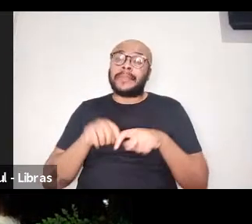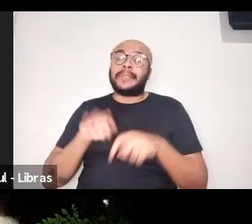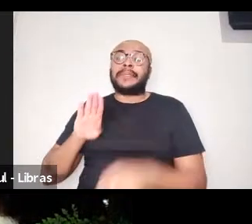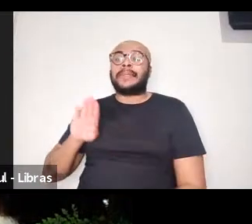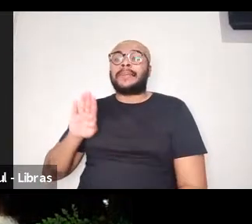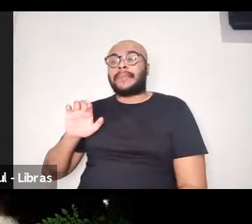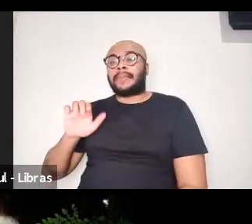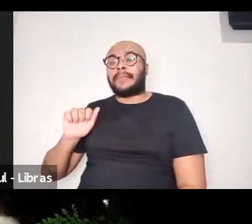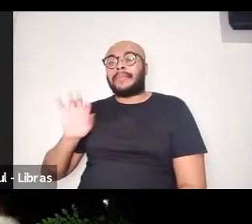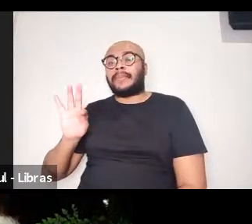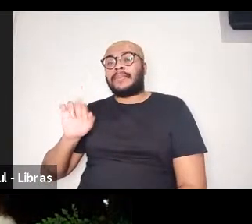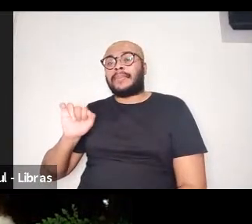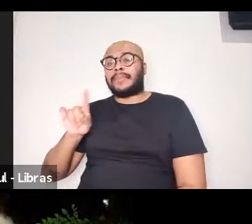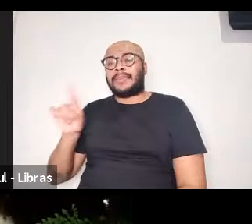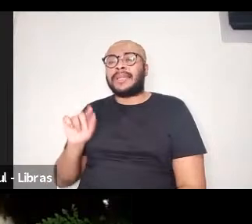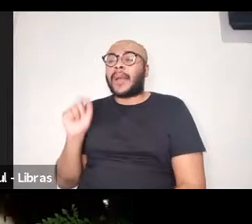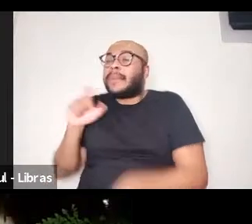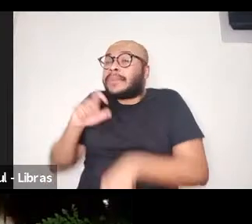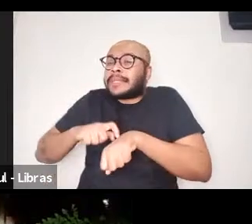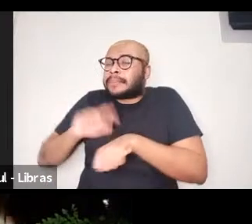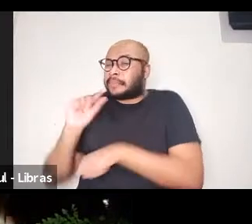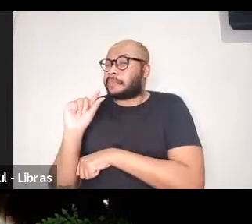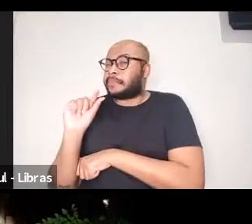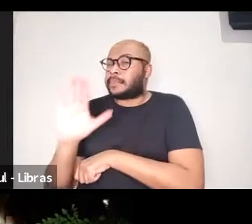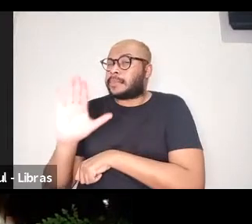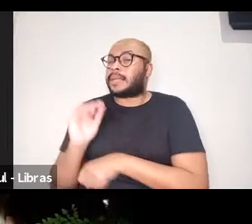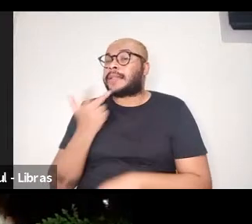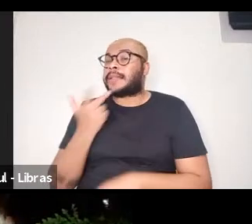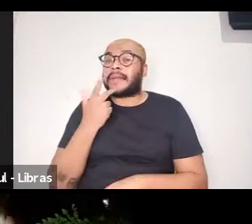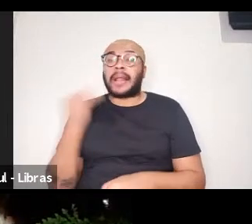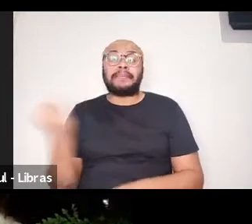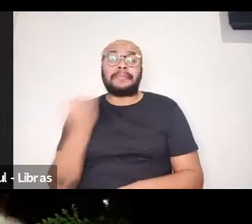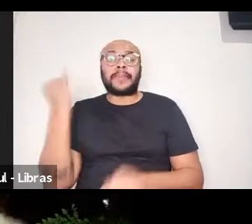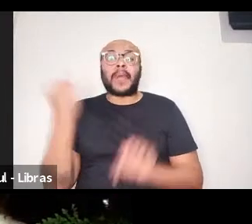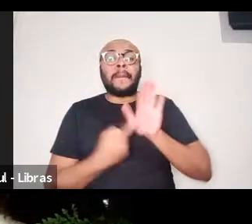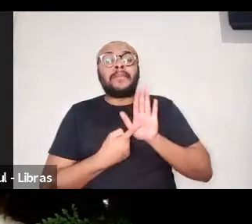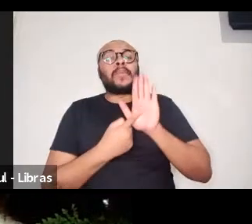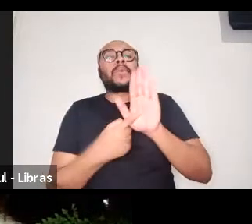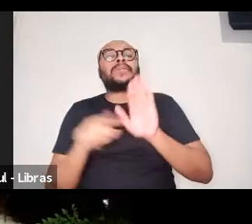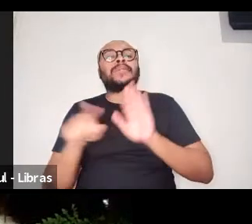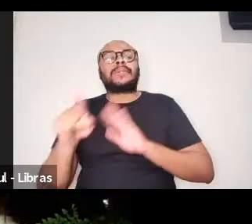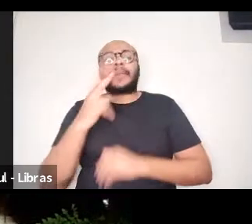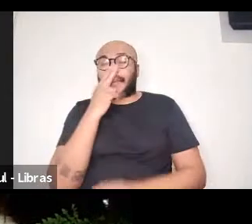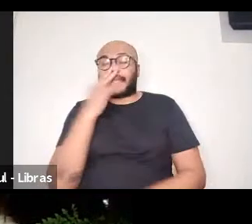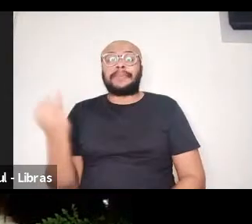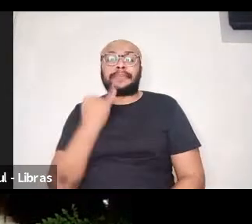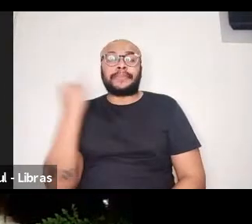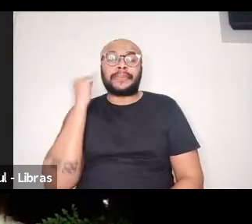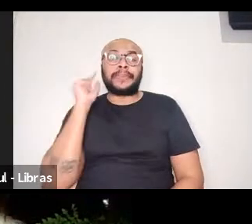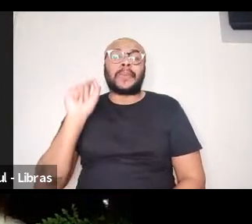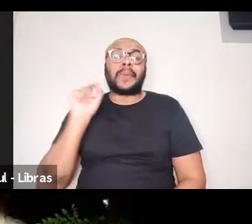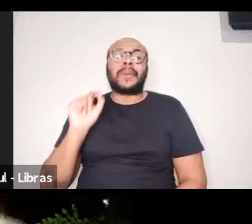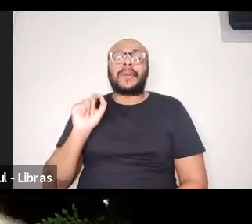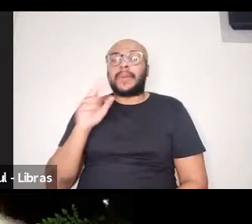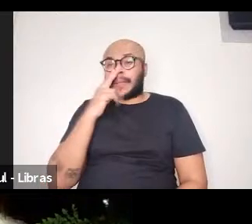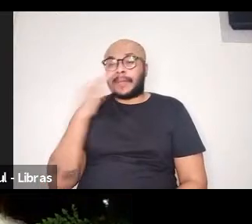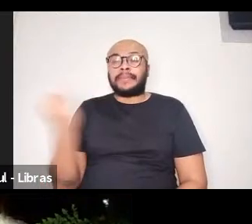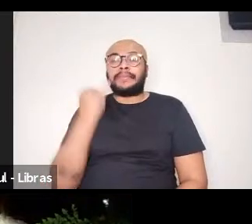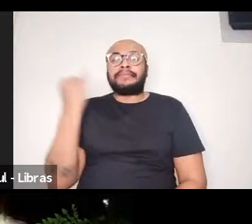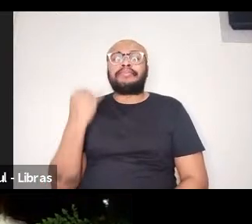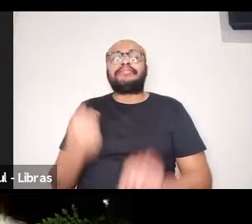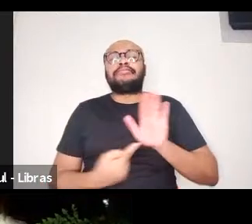permitir mais um tempinho, eu queria destacar um aspecto que eu acho que é importante destacar,